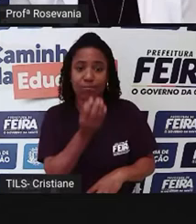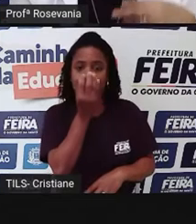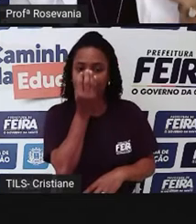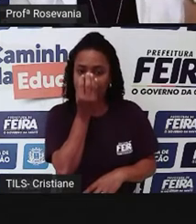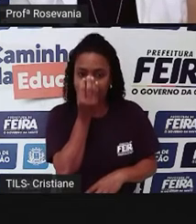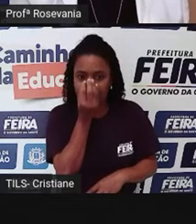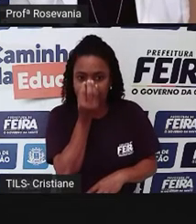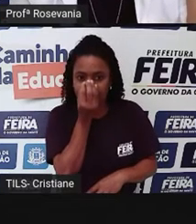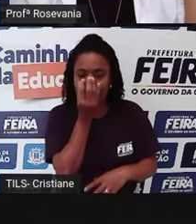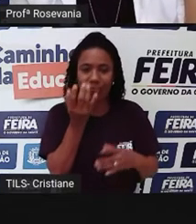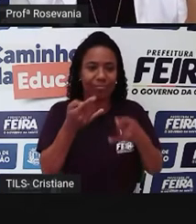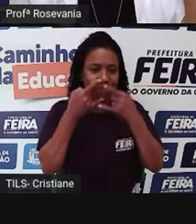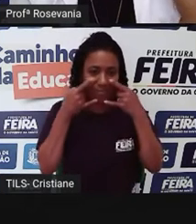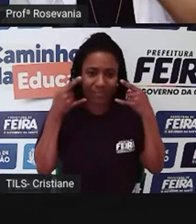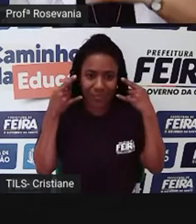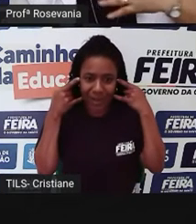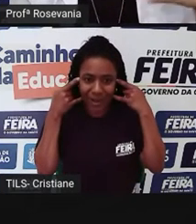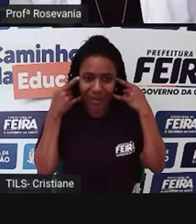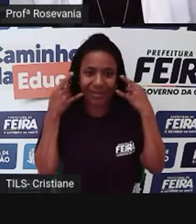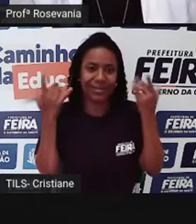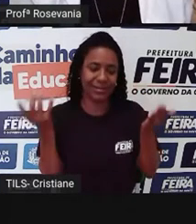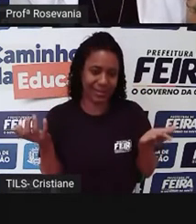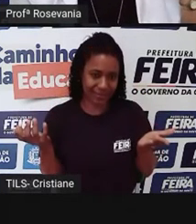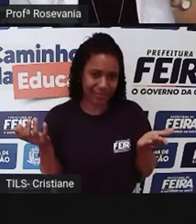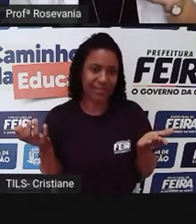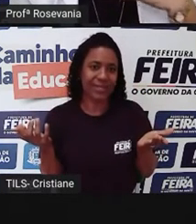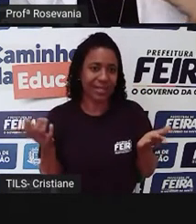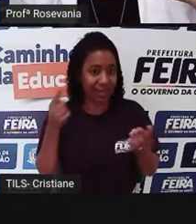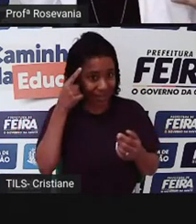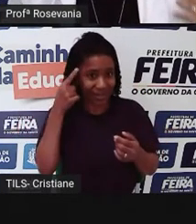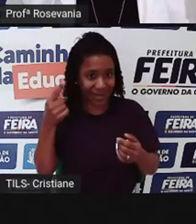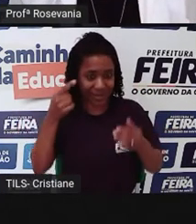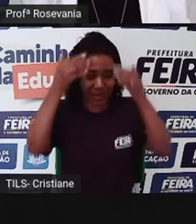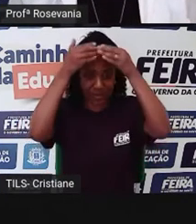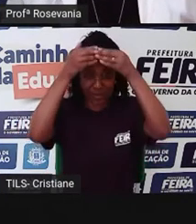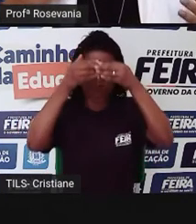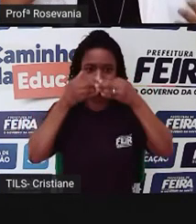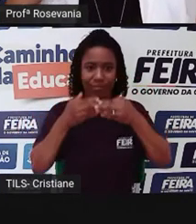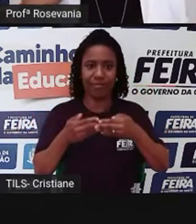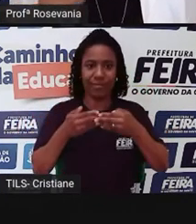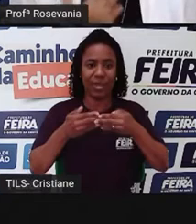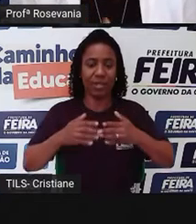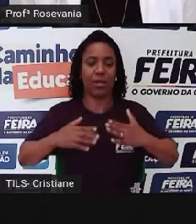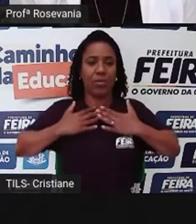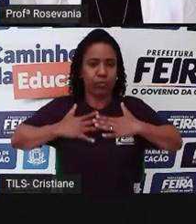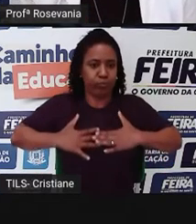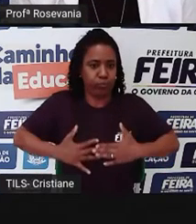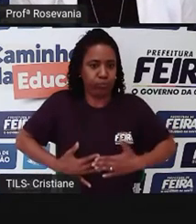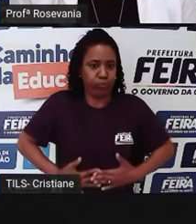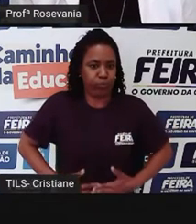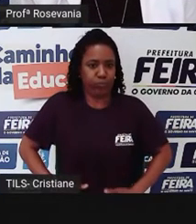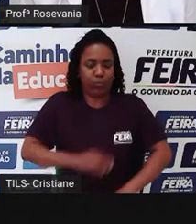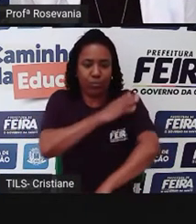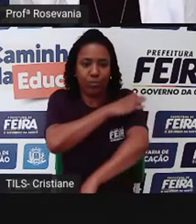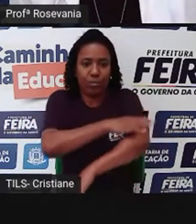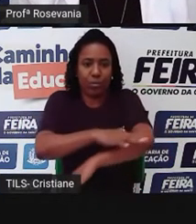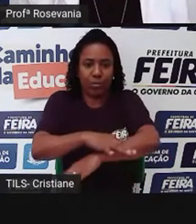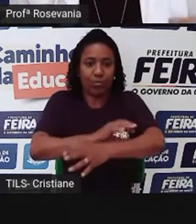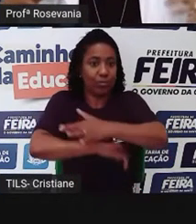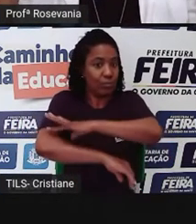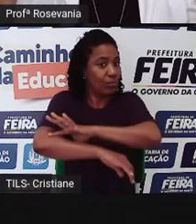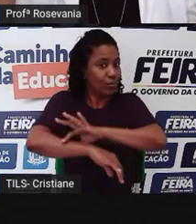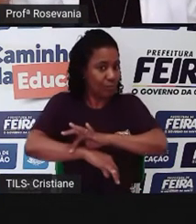máscaras, né, aquelas safe shields, né, avental, de comprar seringas,